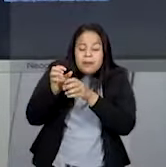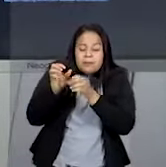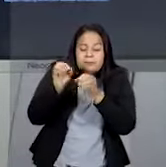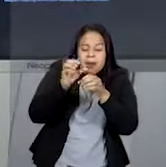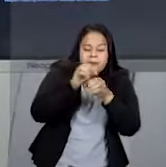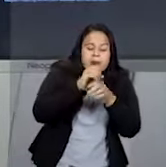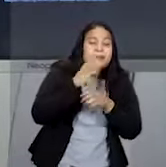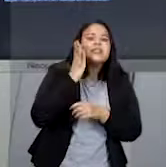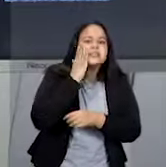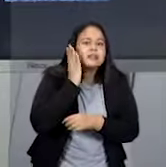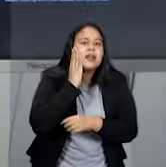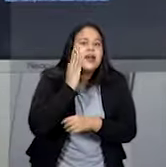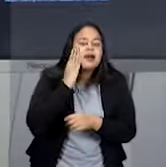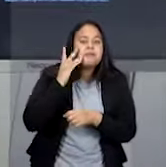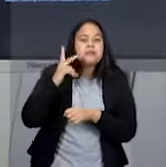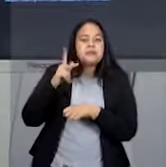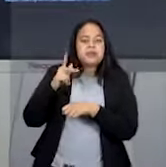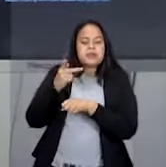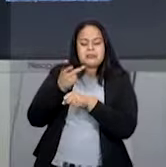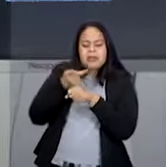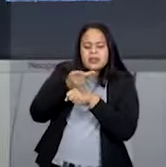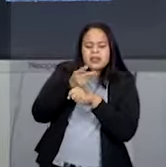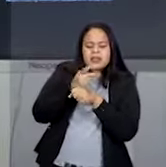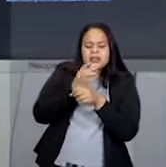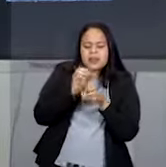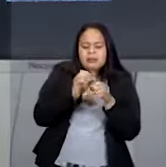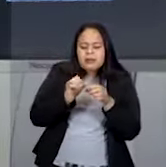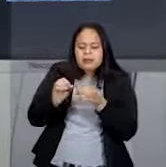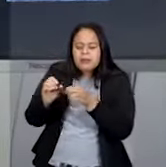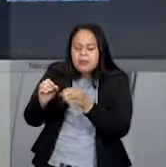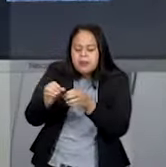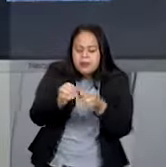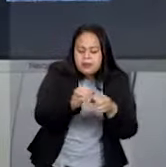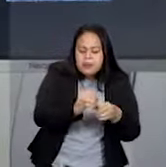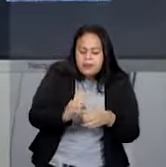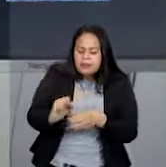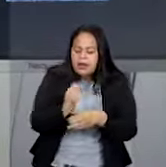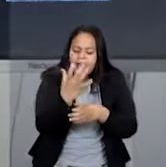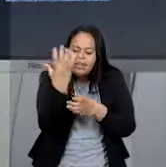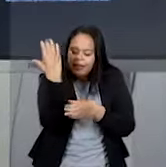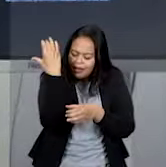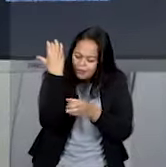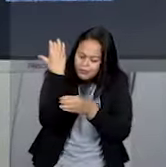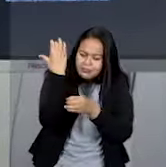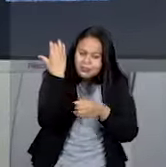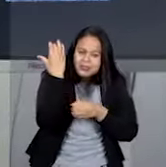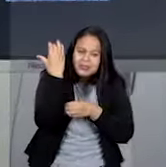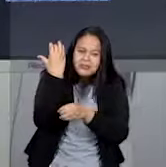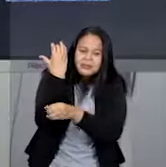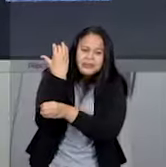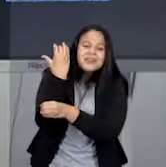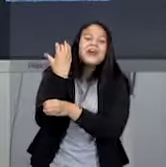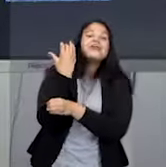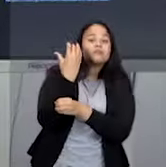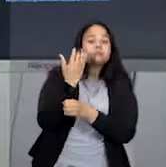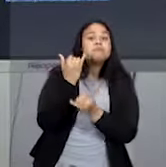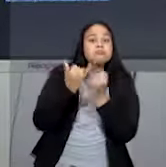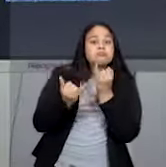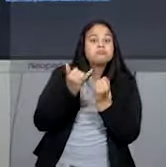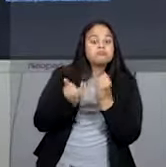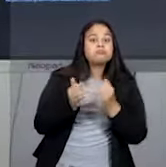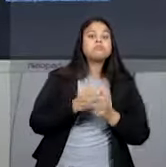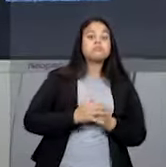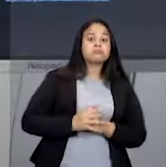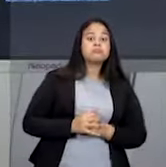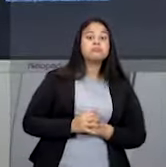Sabe aquelas pedrinhas que às vezes a gente coloca assim para enfeitar jardim? Umas bolinhas assim? Parece com aquelas bolinhas. E aí ele